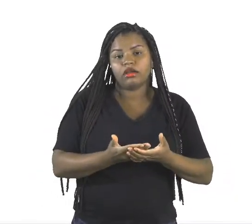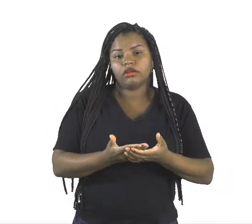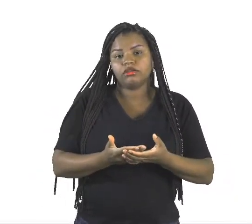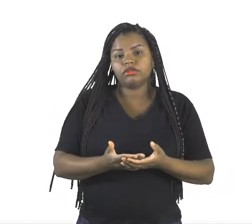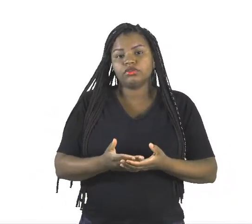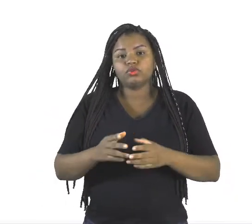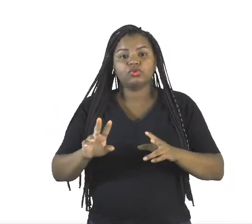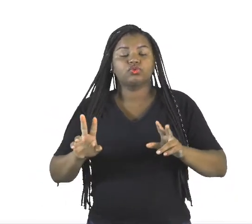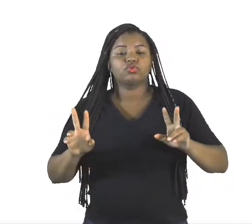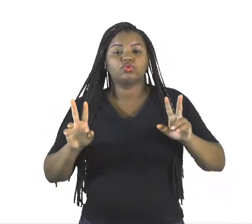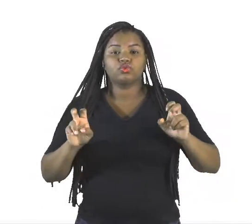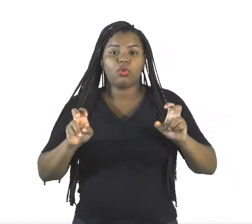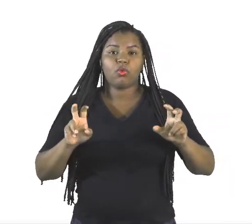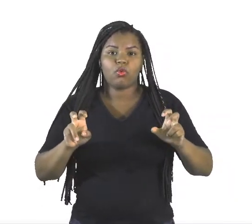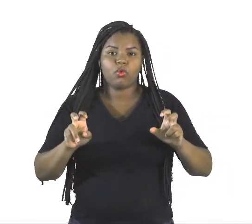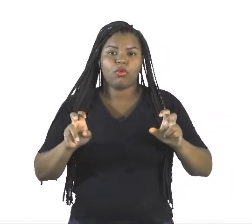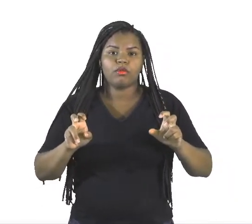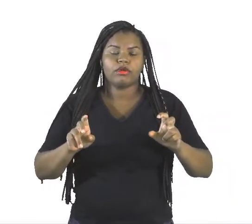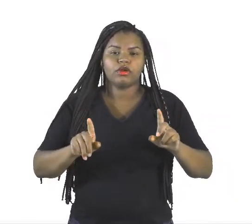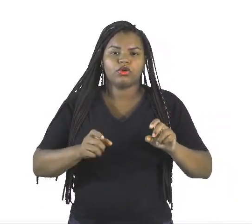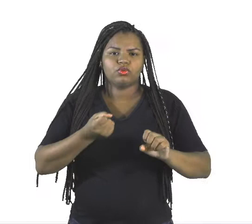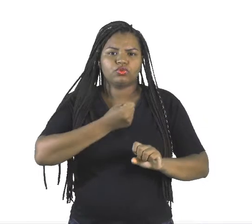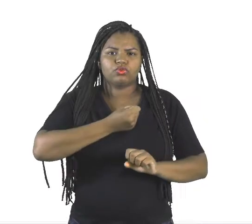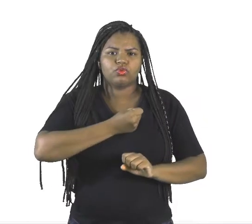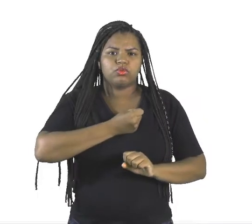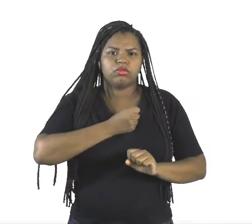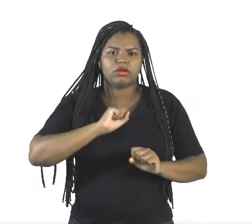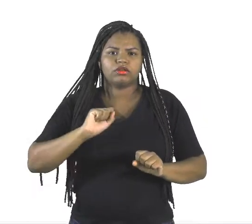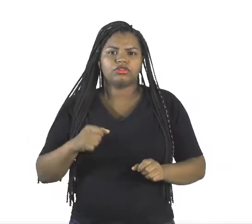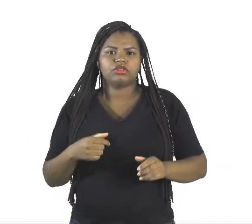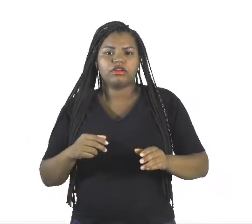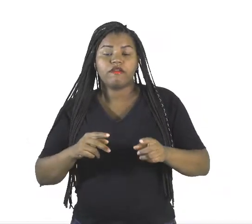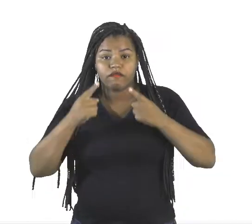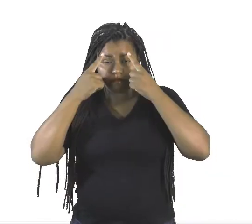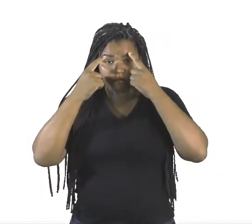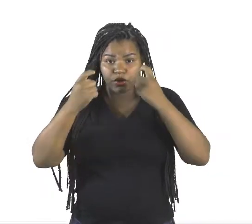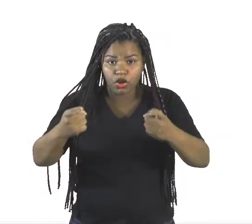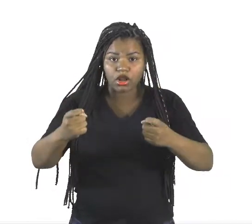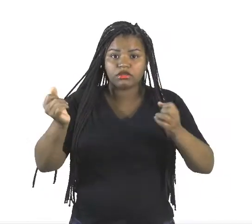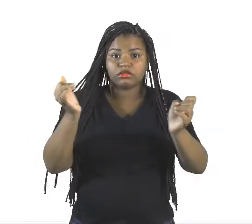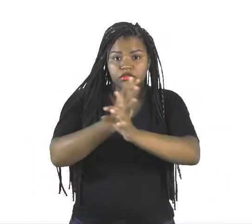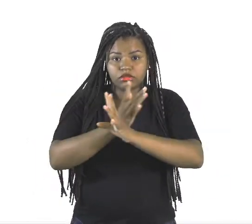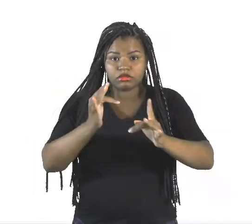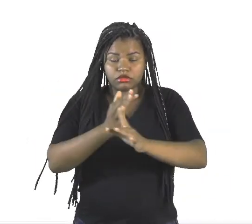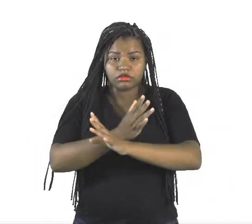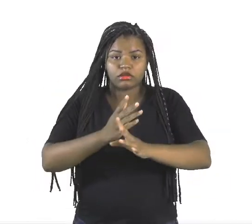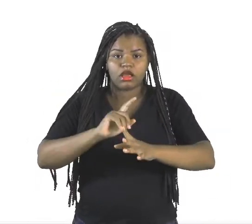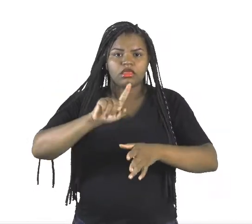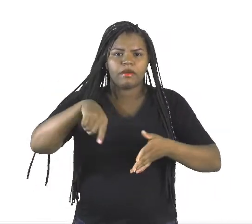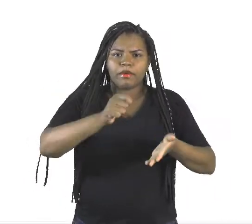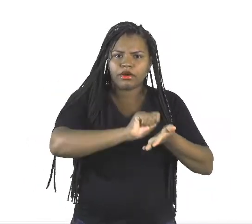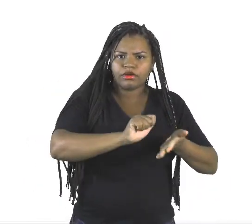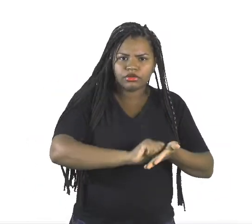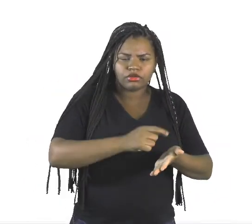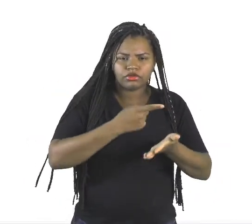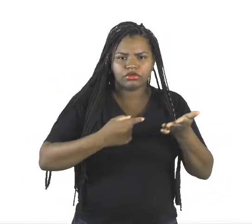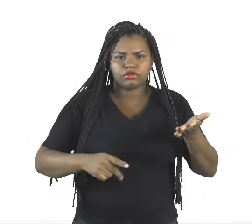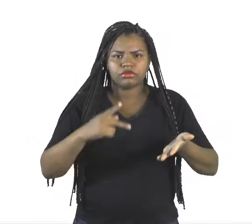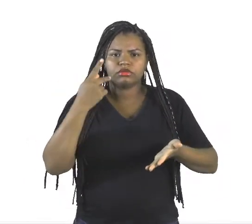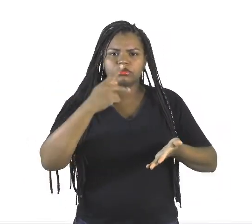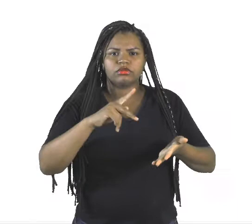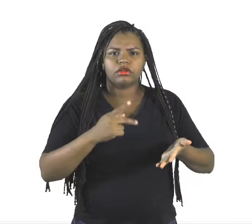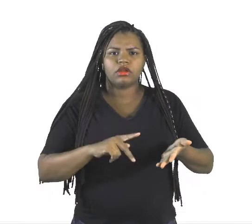violência nas grandes cidades. Depois, anote no seu caderno dados estatísticos relacionados aos